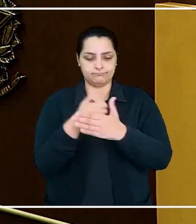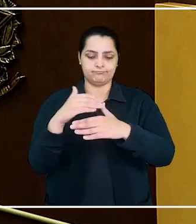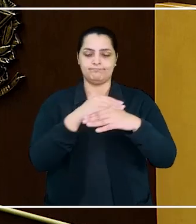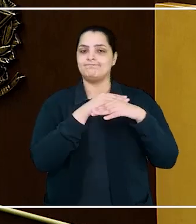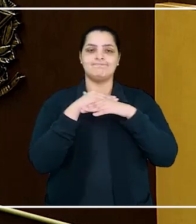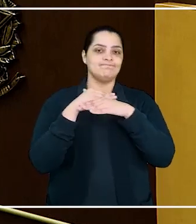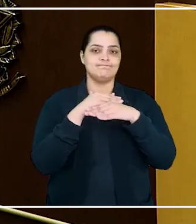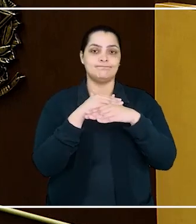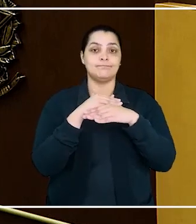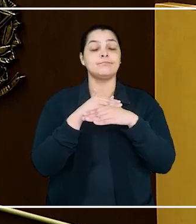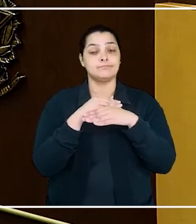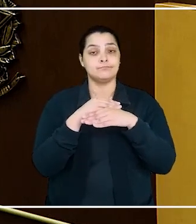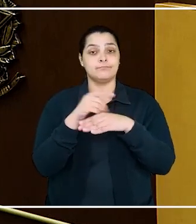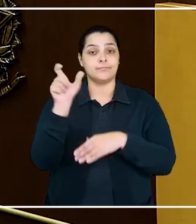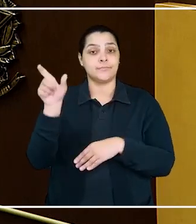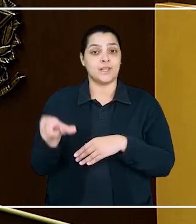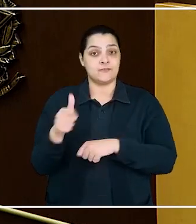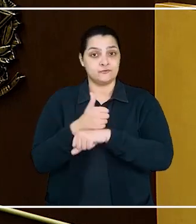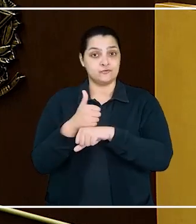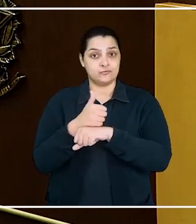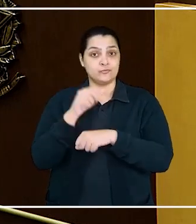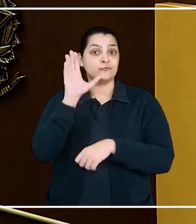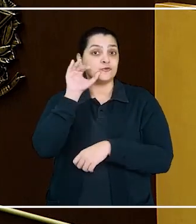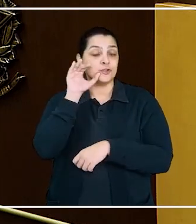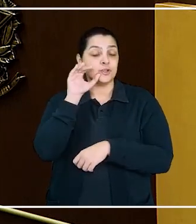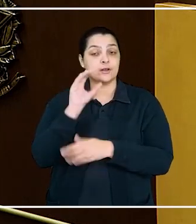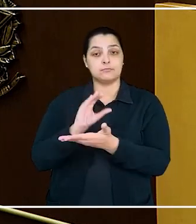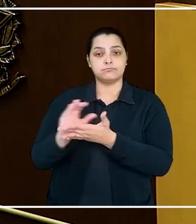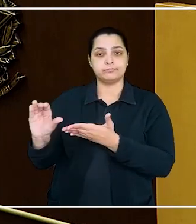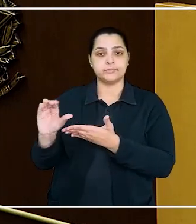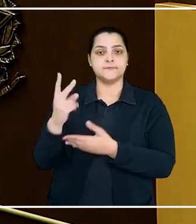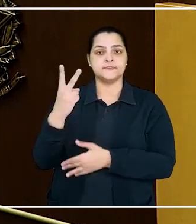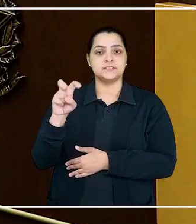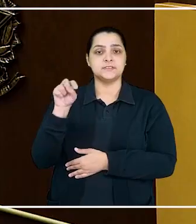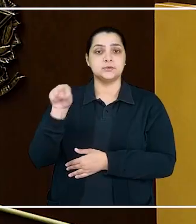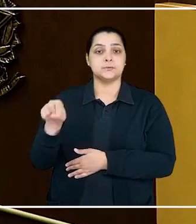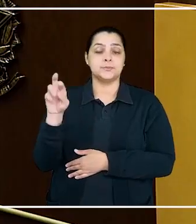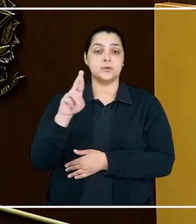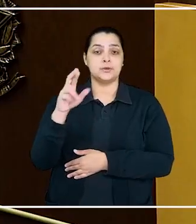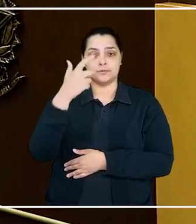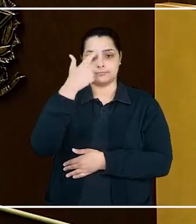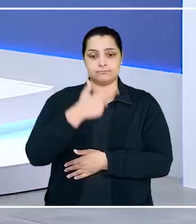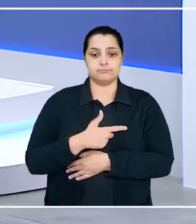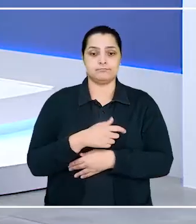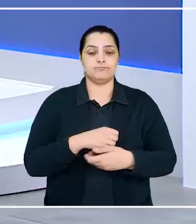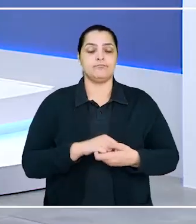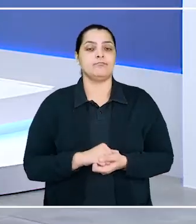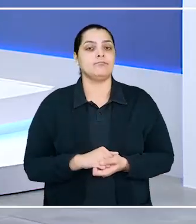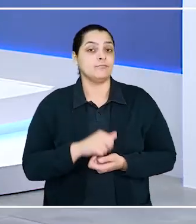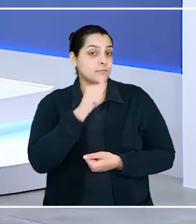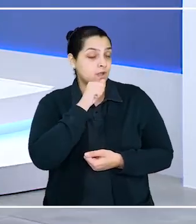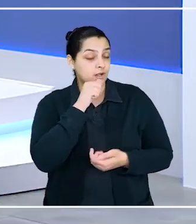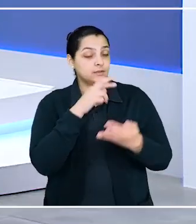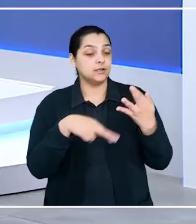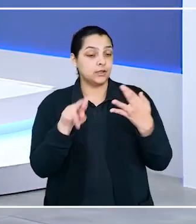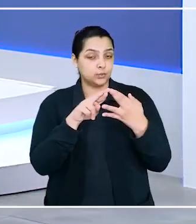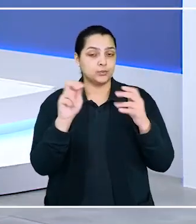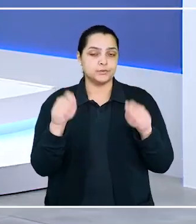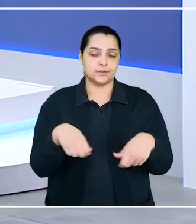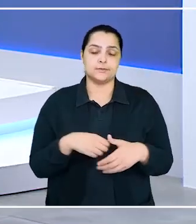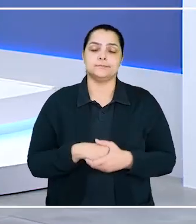isso, a auxiliar vai receber indenização no valor de R$ 25 mil por danos morais. Ainda cabe recurso.